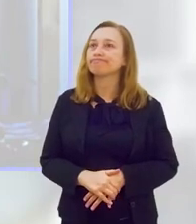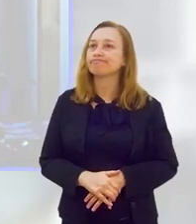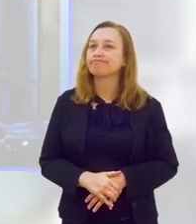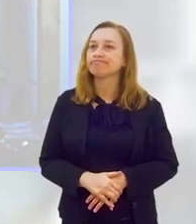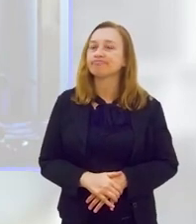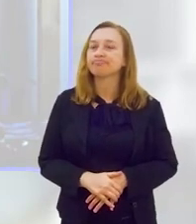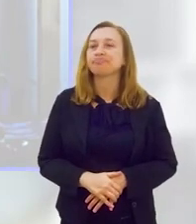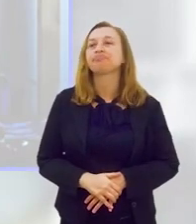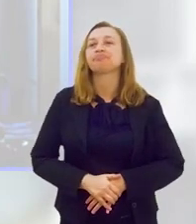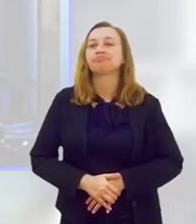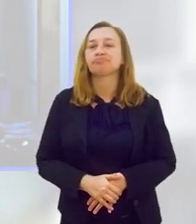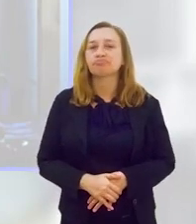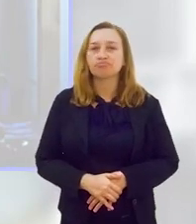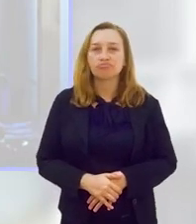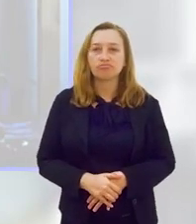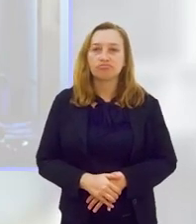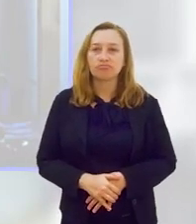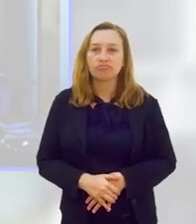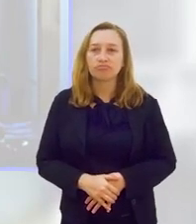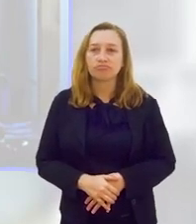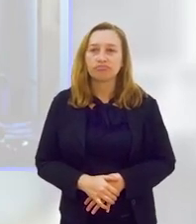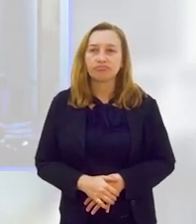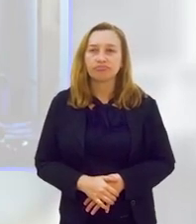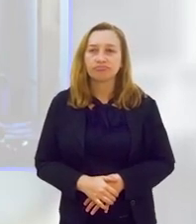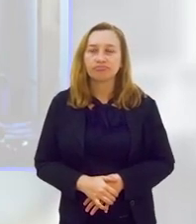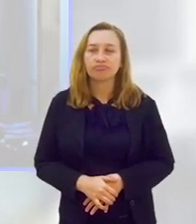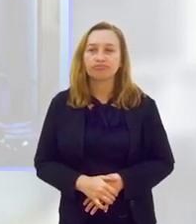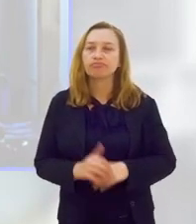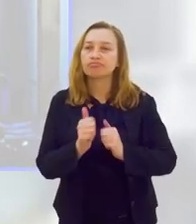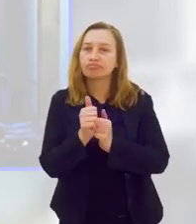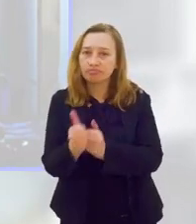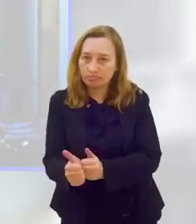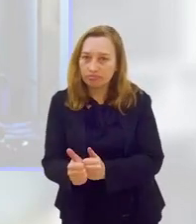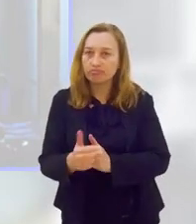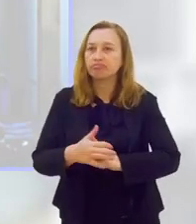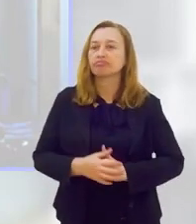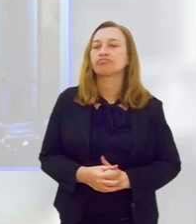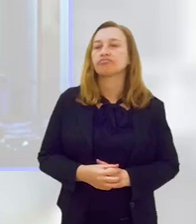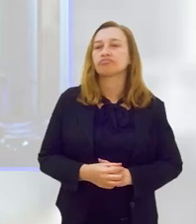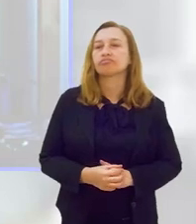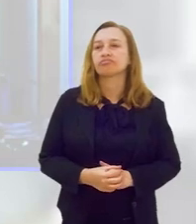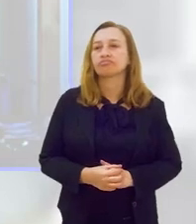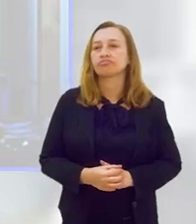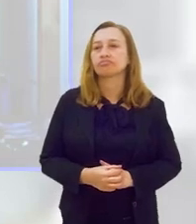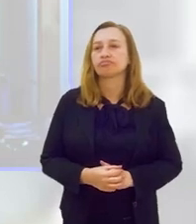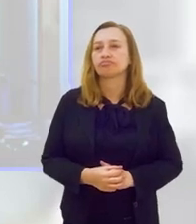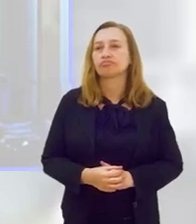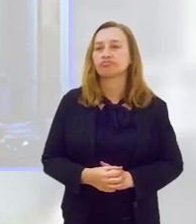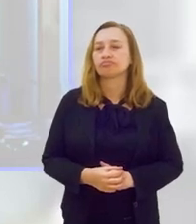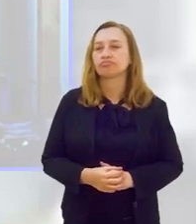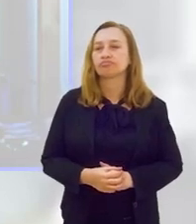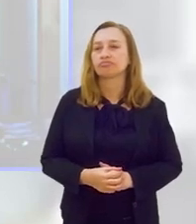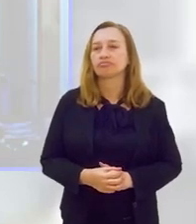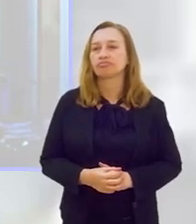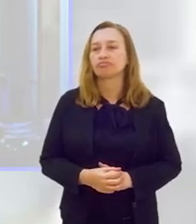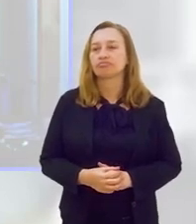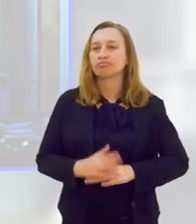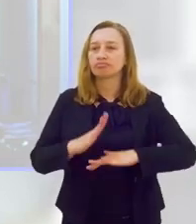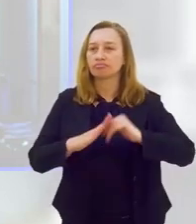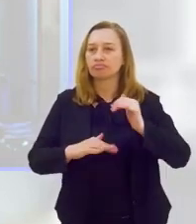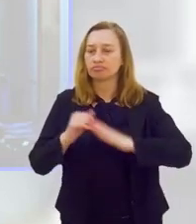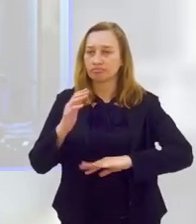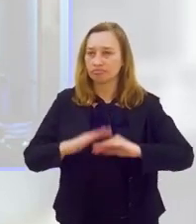acompanhamento ser personalizado, né. Também não é sair, assim, do